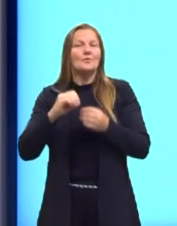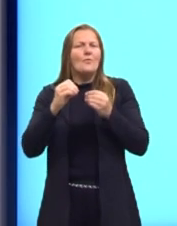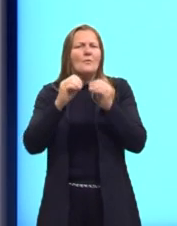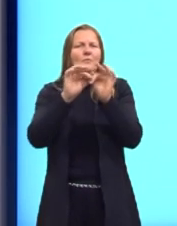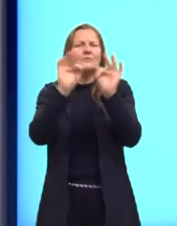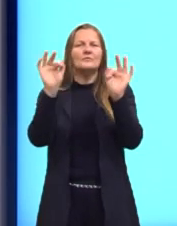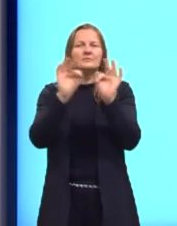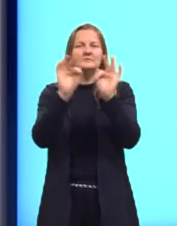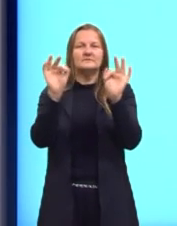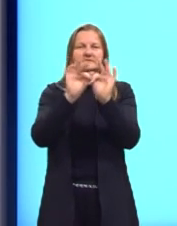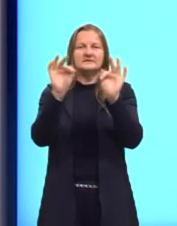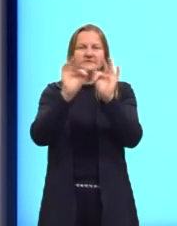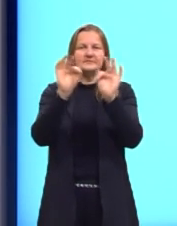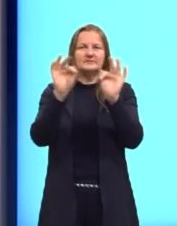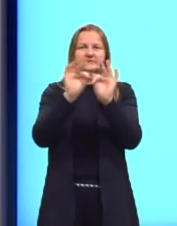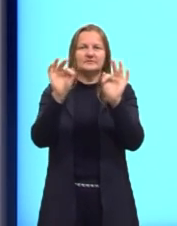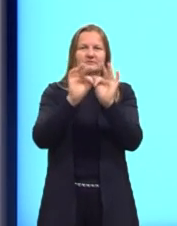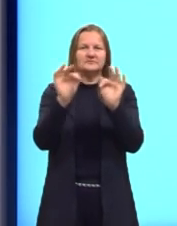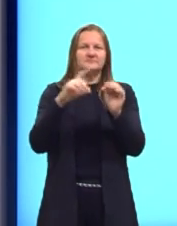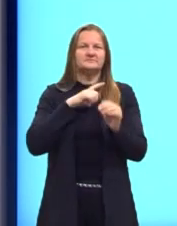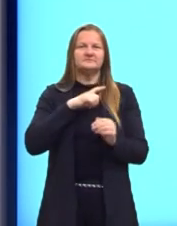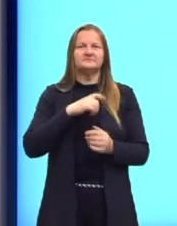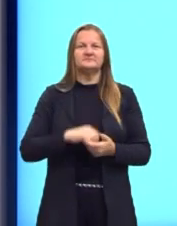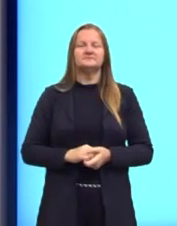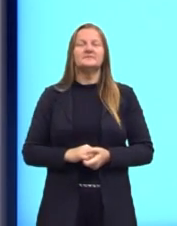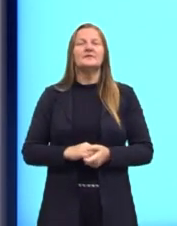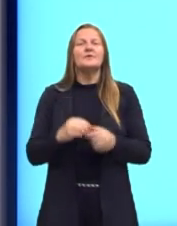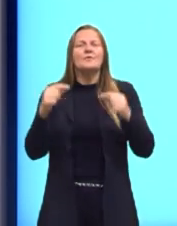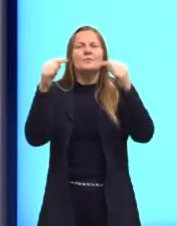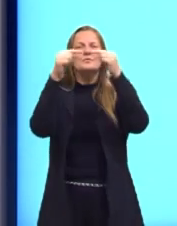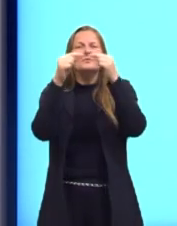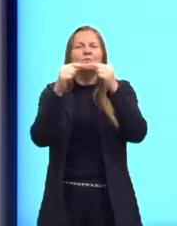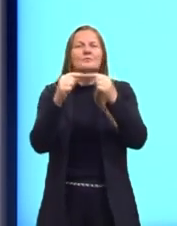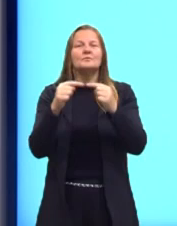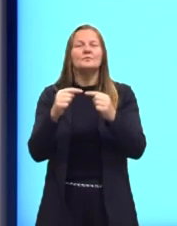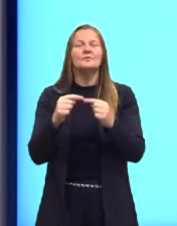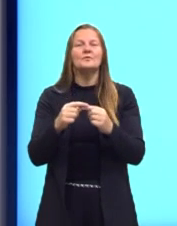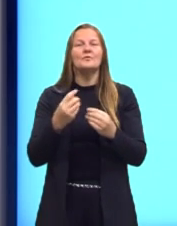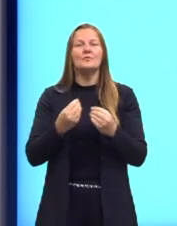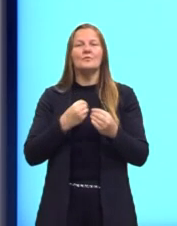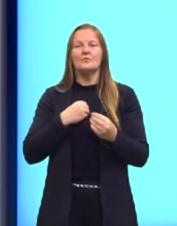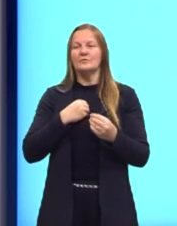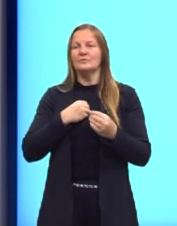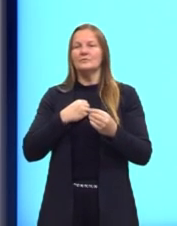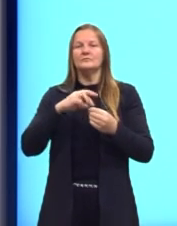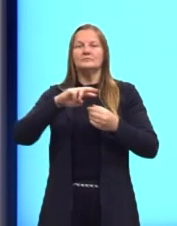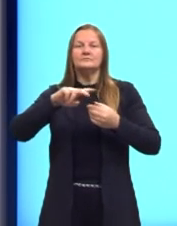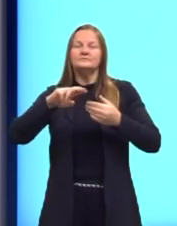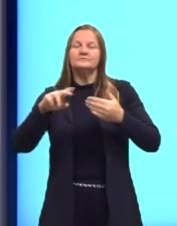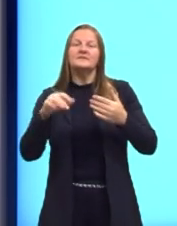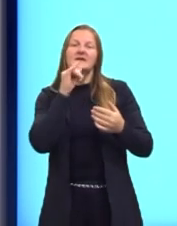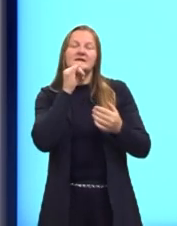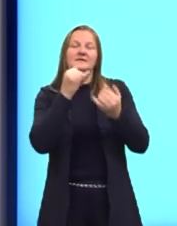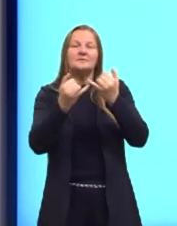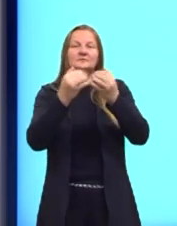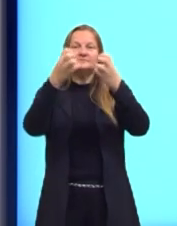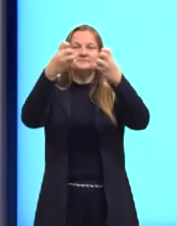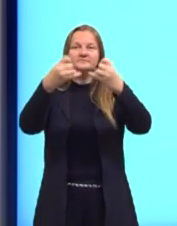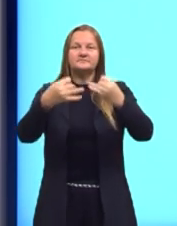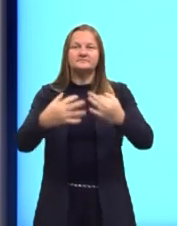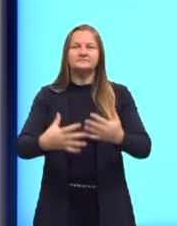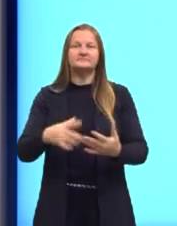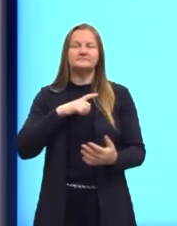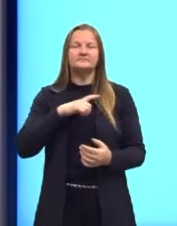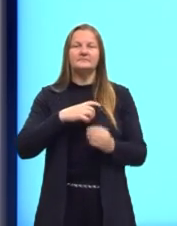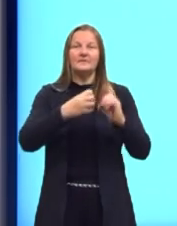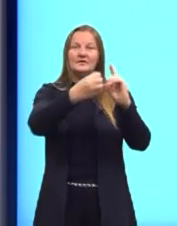polinomiais são classificadas de acordo com o grau do seu polinômio. Por exemplo, se o polinômio que